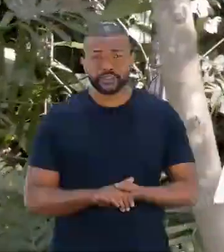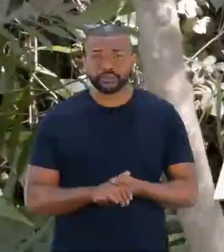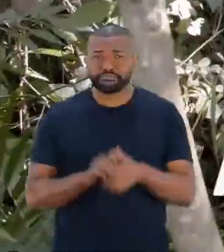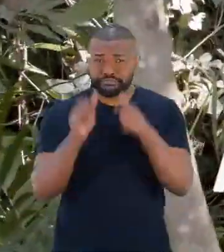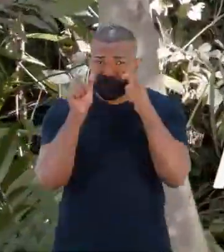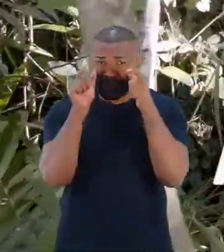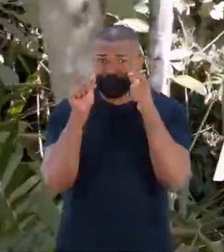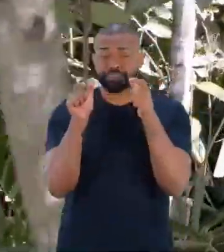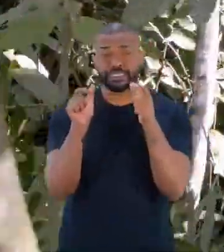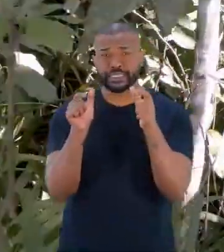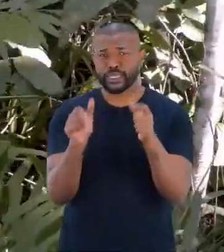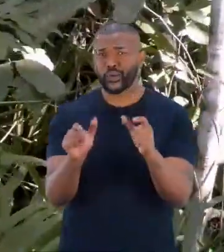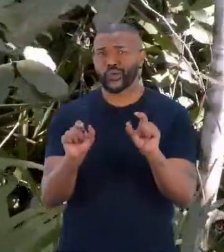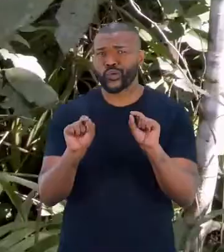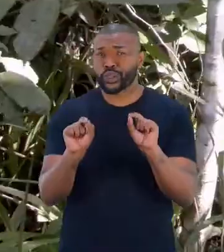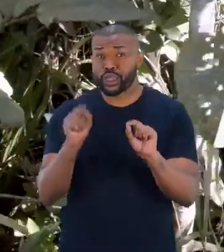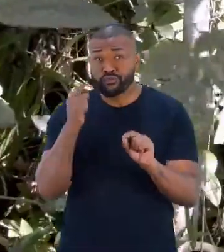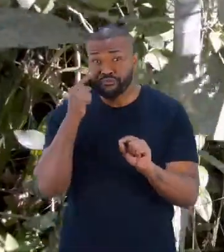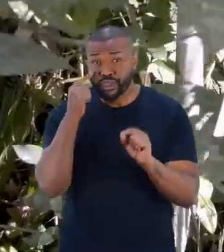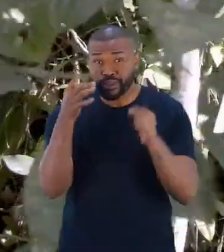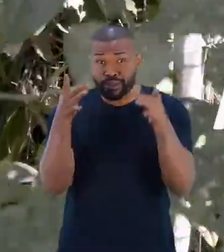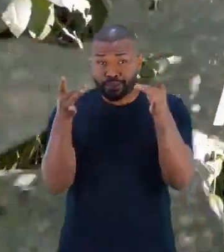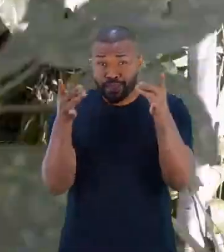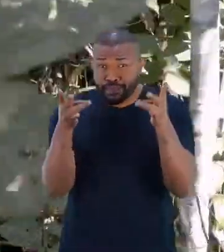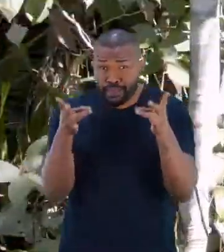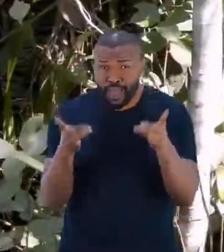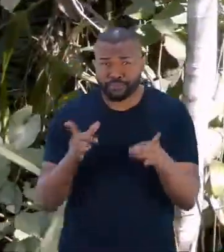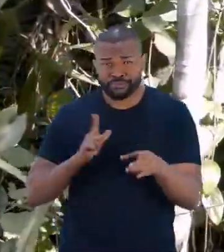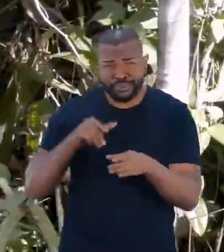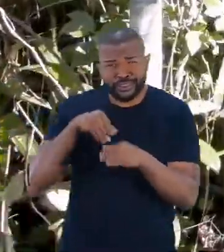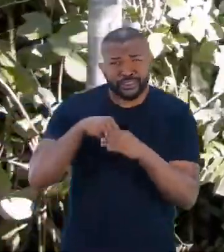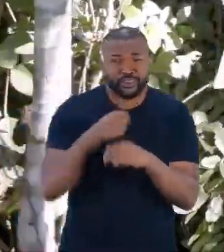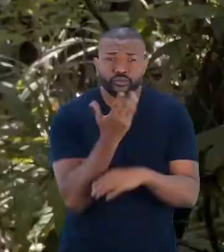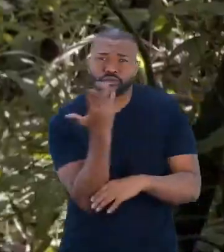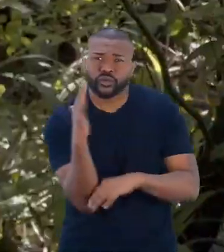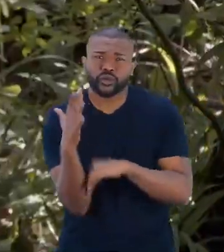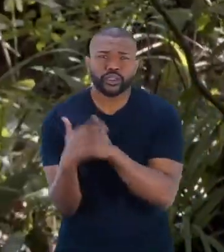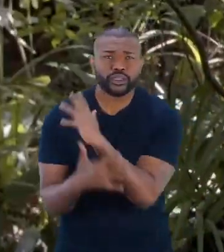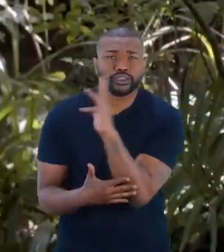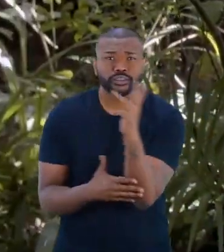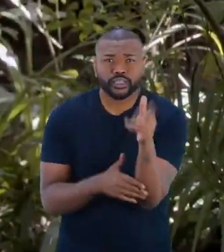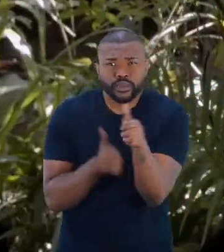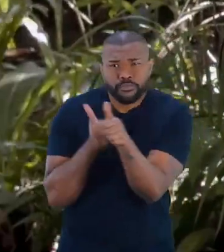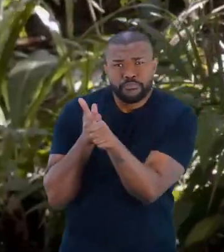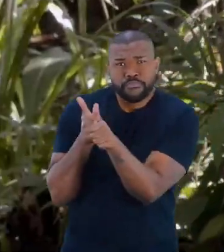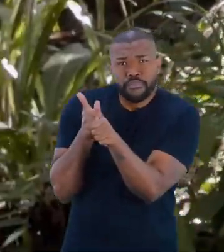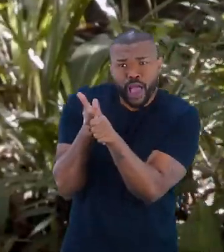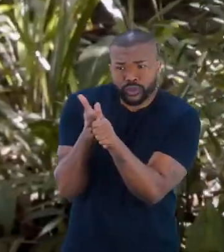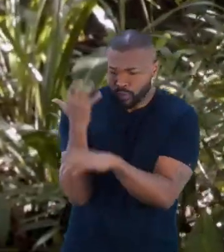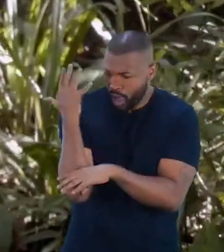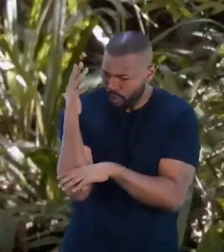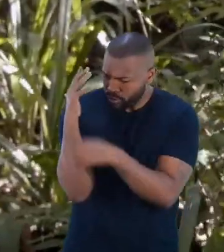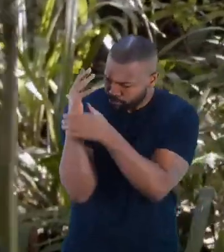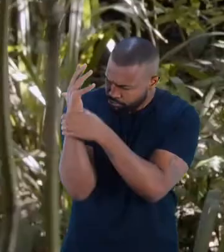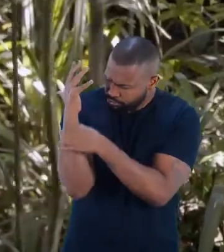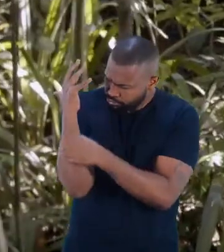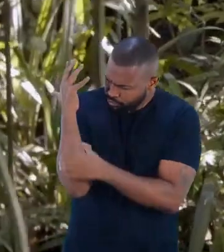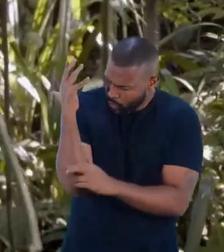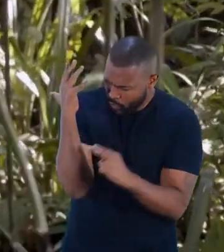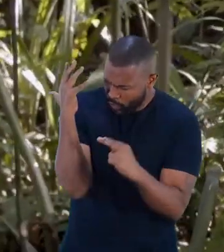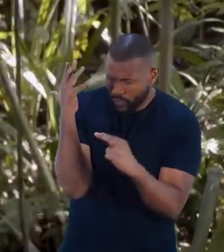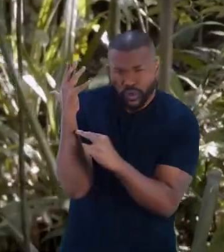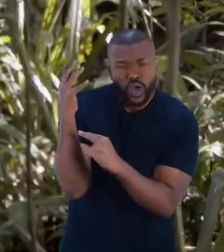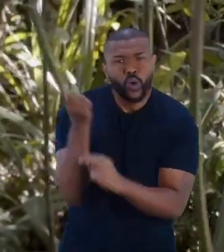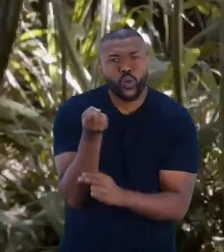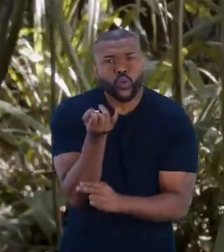O mais interessante são os detalhes de uma floresta. Quando a gente chega muito perto de um tronco e a gente consegue